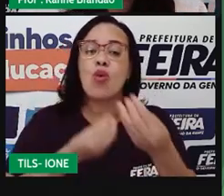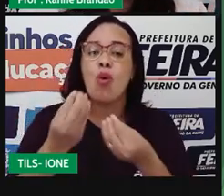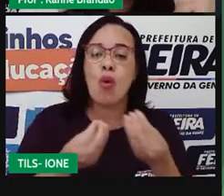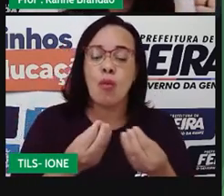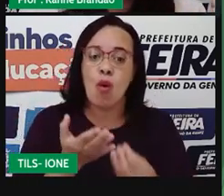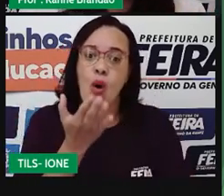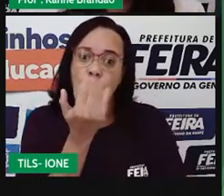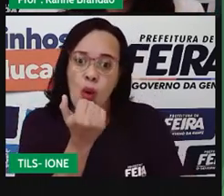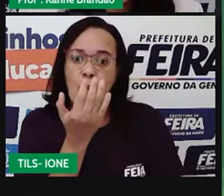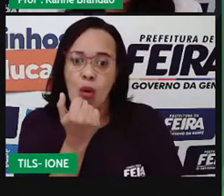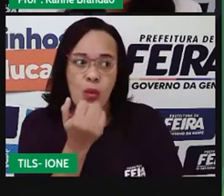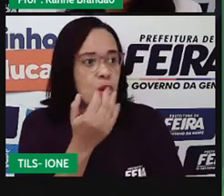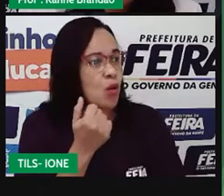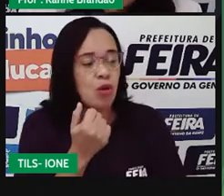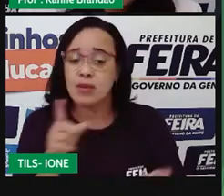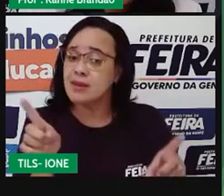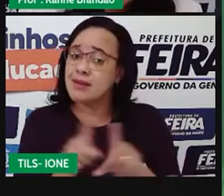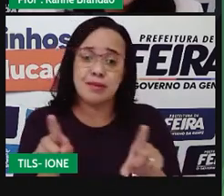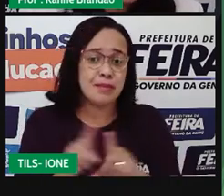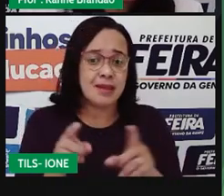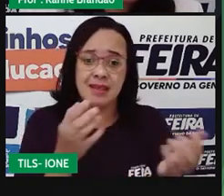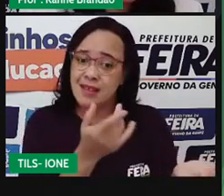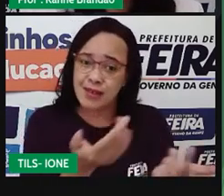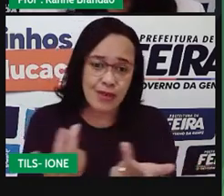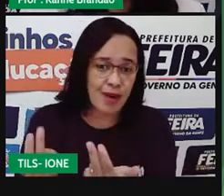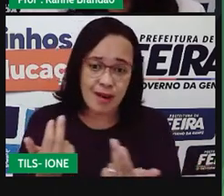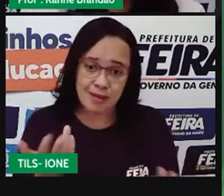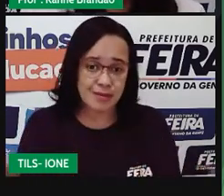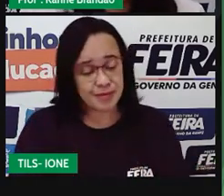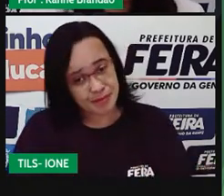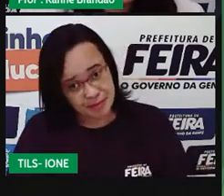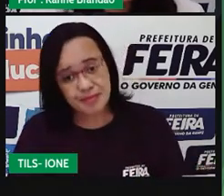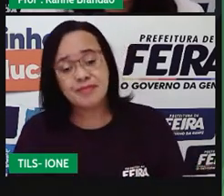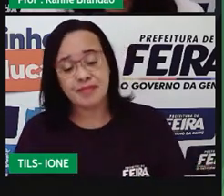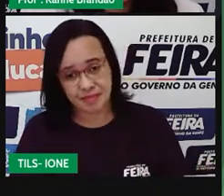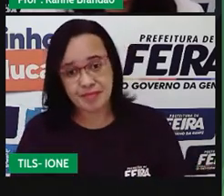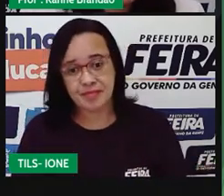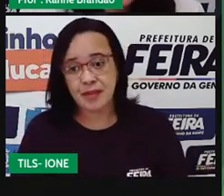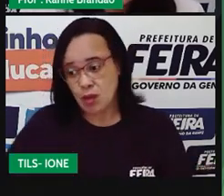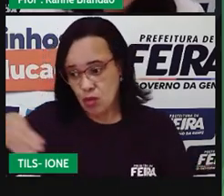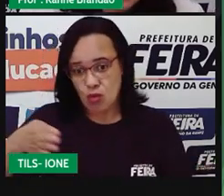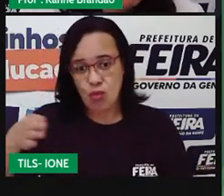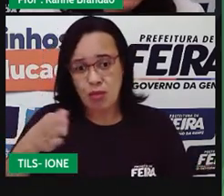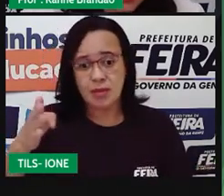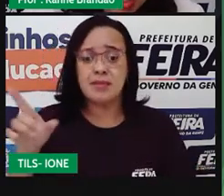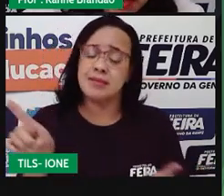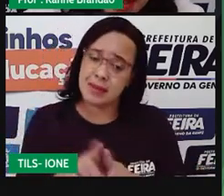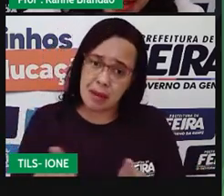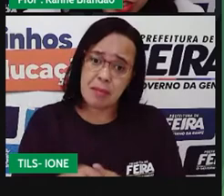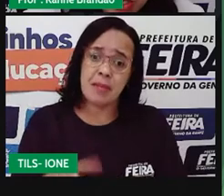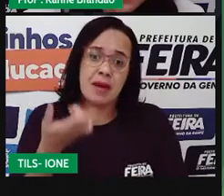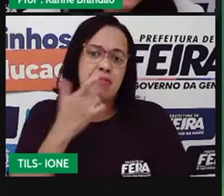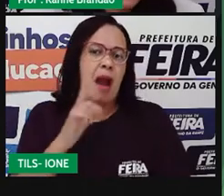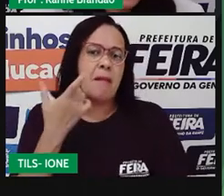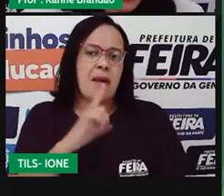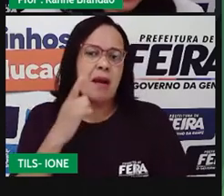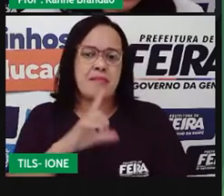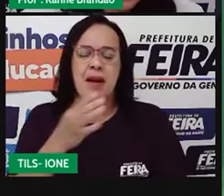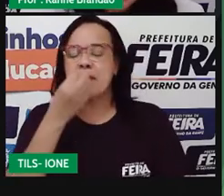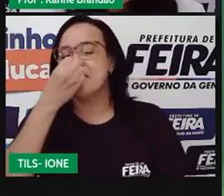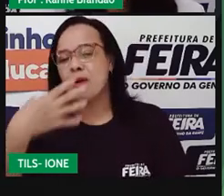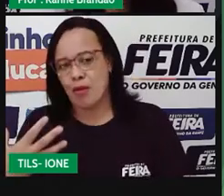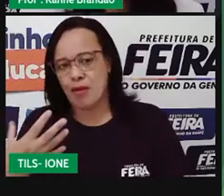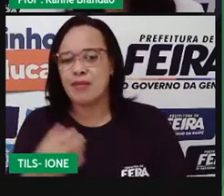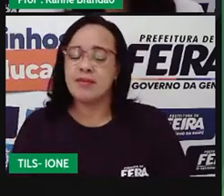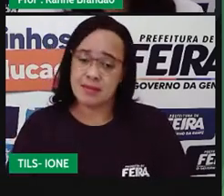mas ela não prejudica o tubarão. E o tubarão nem ganha nem perde com isso. Pra ele é indiferente, certo?